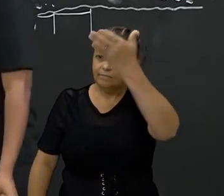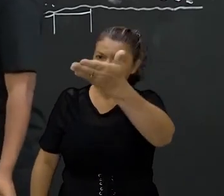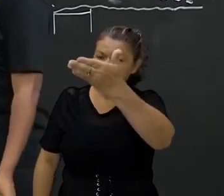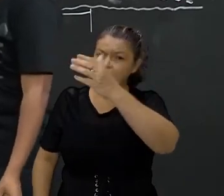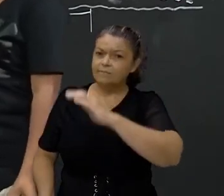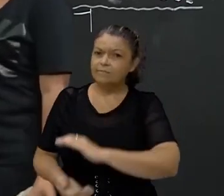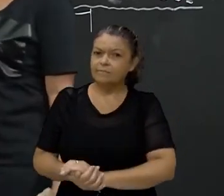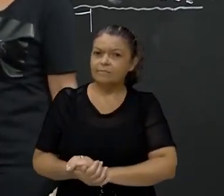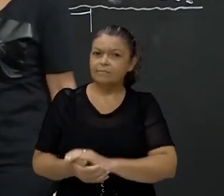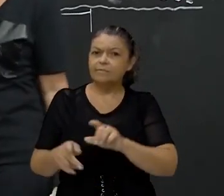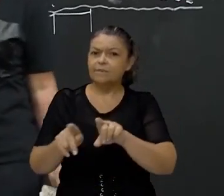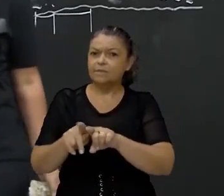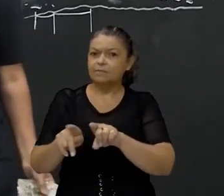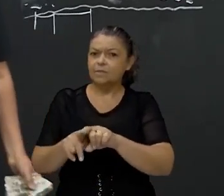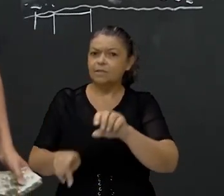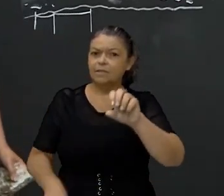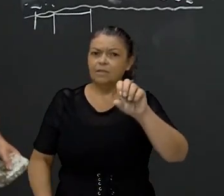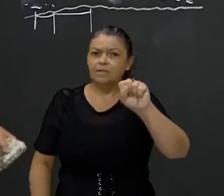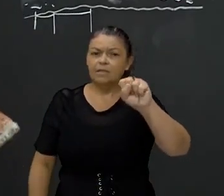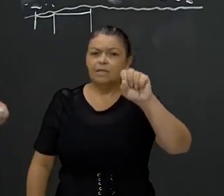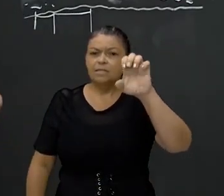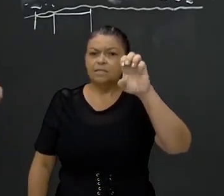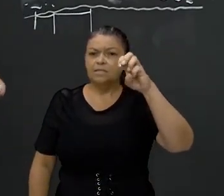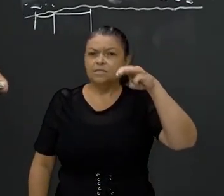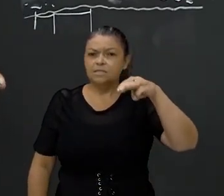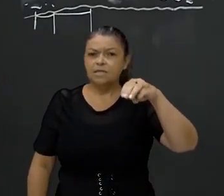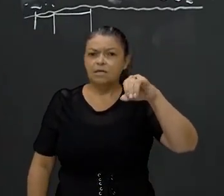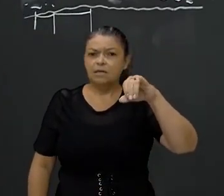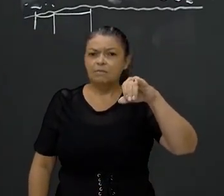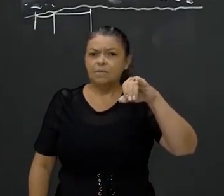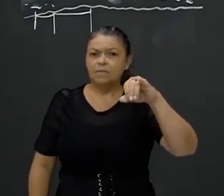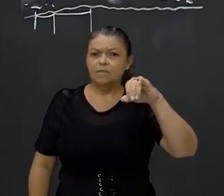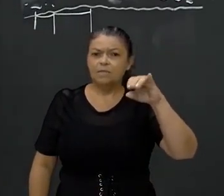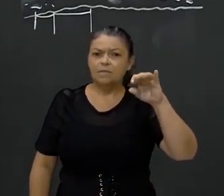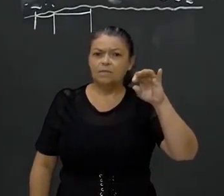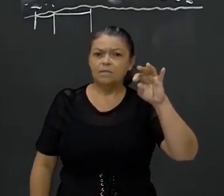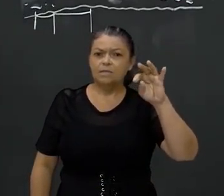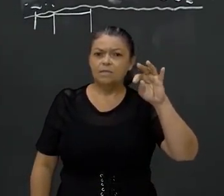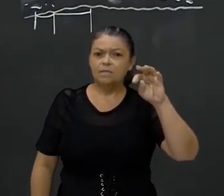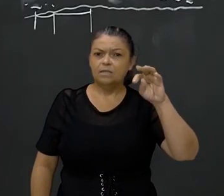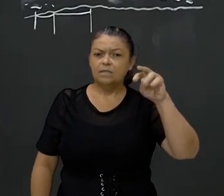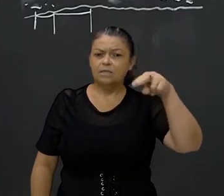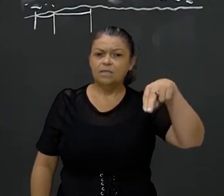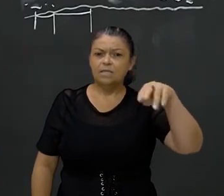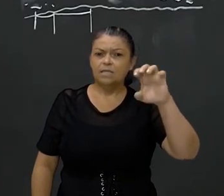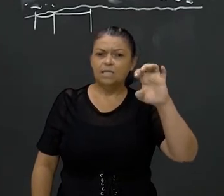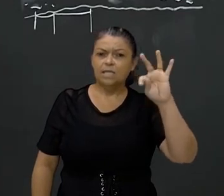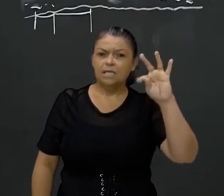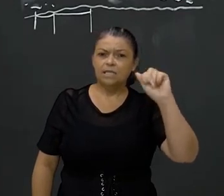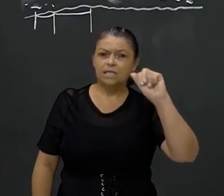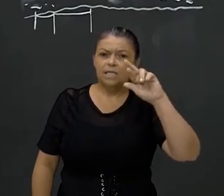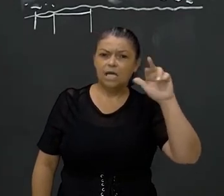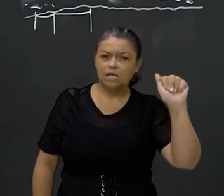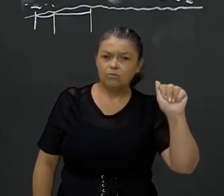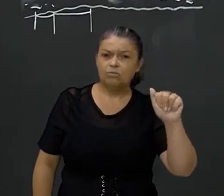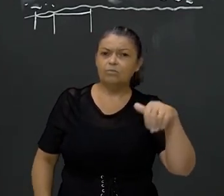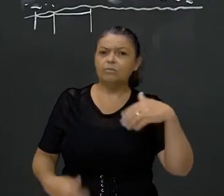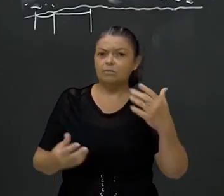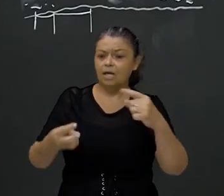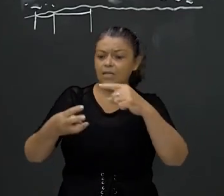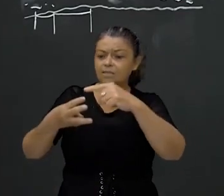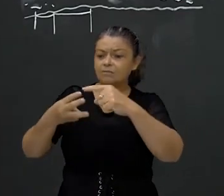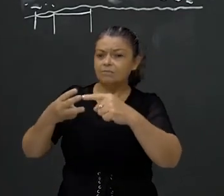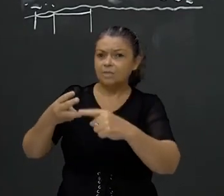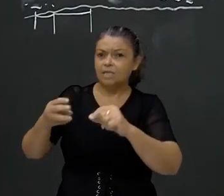mais antigas. Sedimentares, frutos aí do resultado do intemperismo, ação química, ação de água. E as metamórficas,